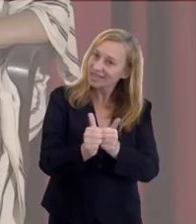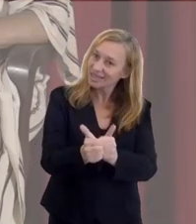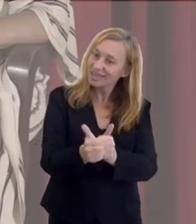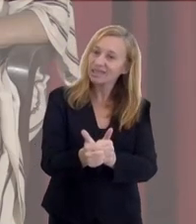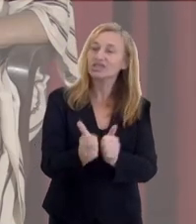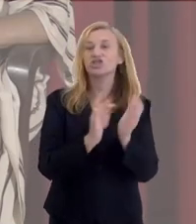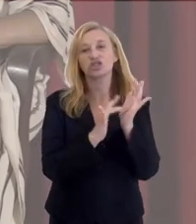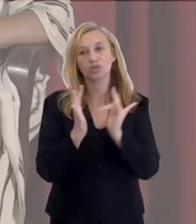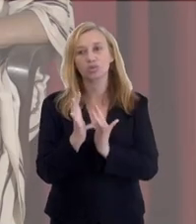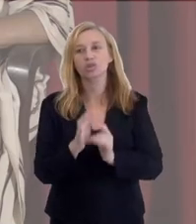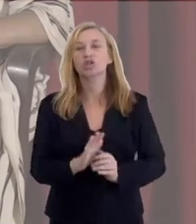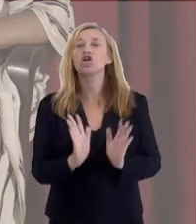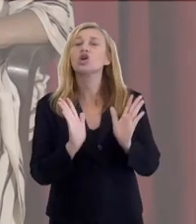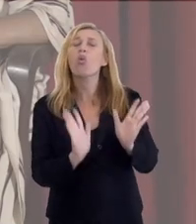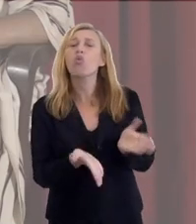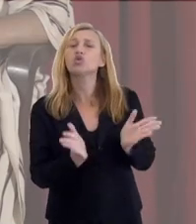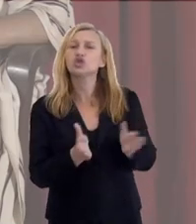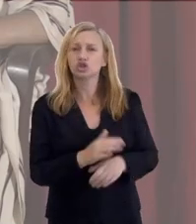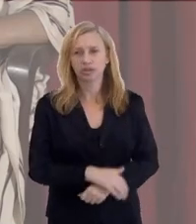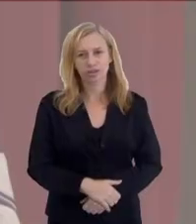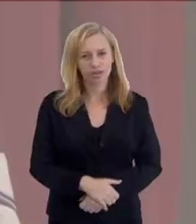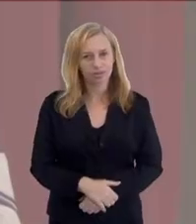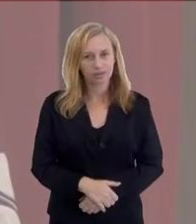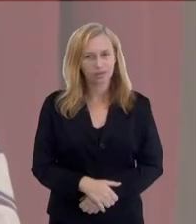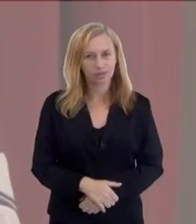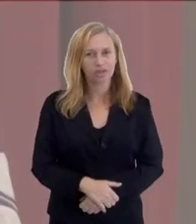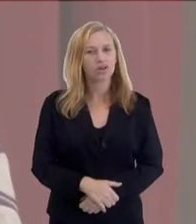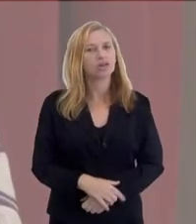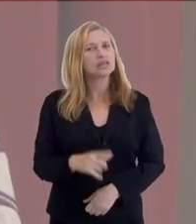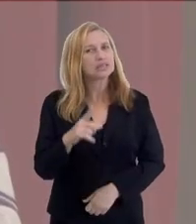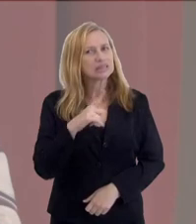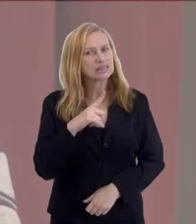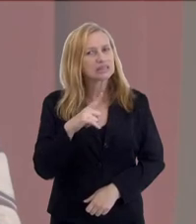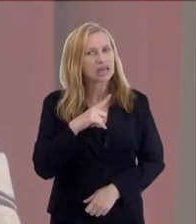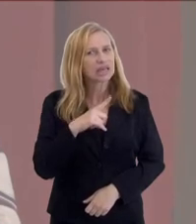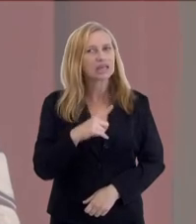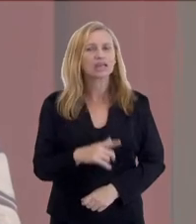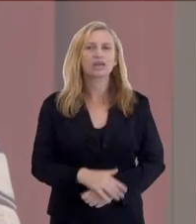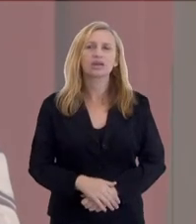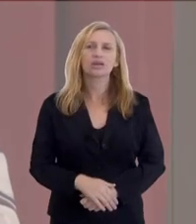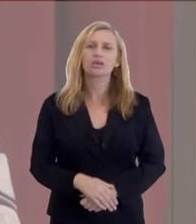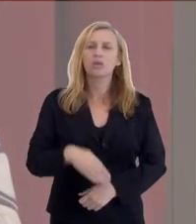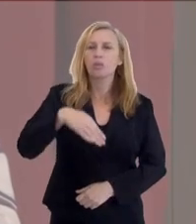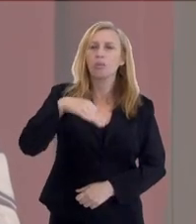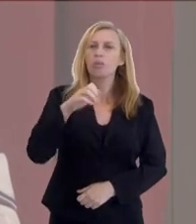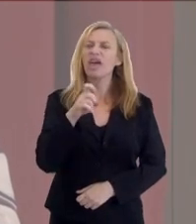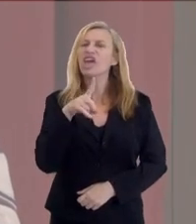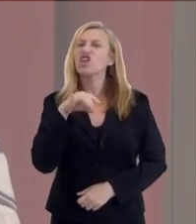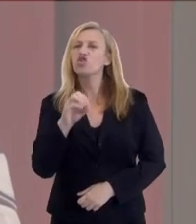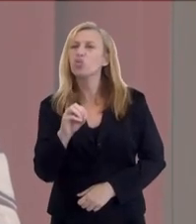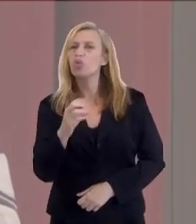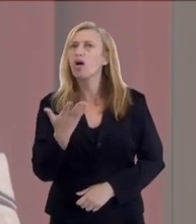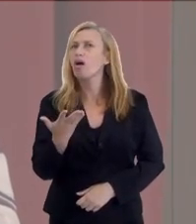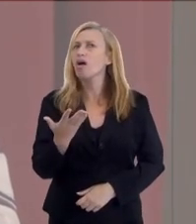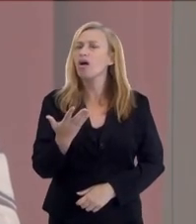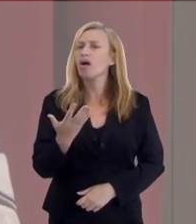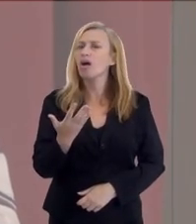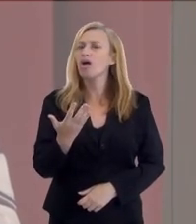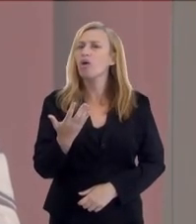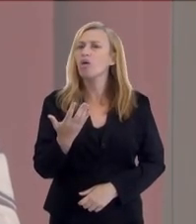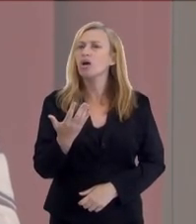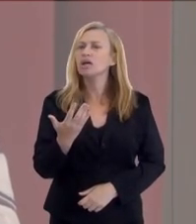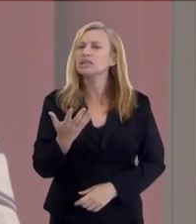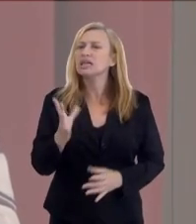para seguir Jesus. E hoje, vocês têm algum médium que tem